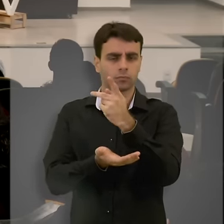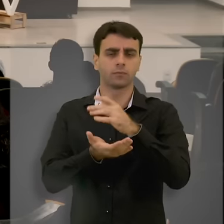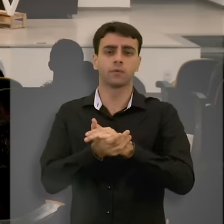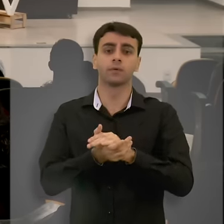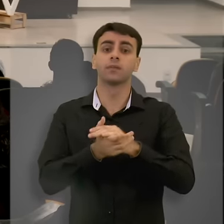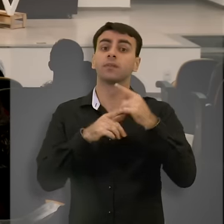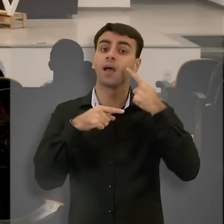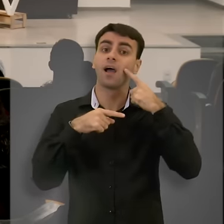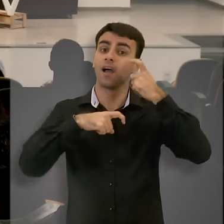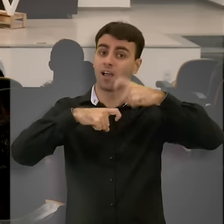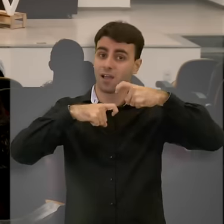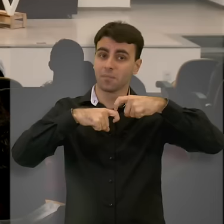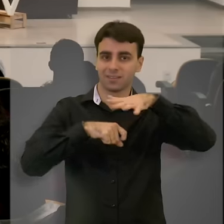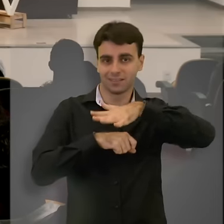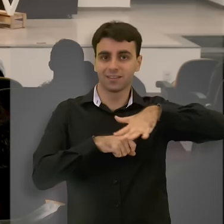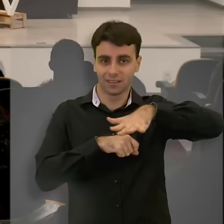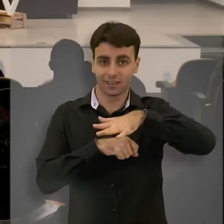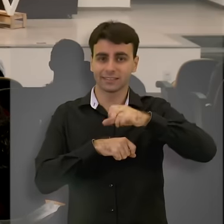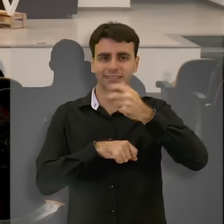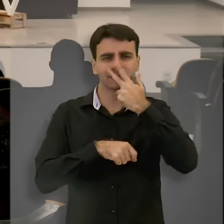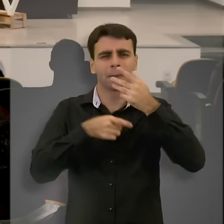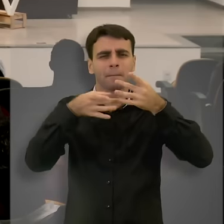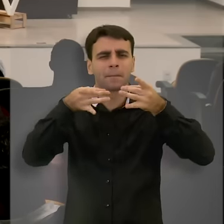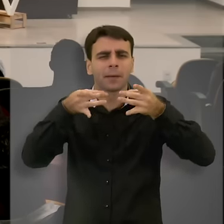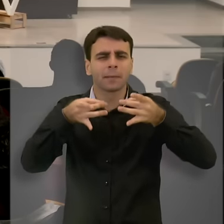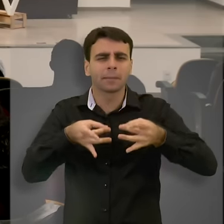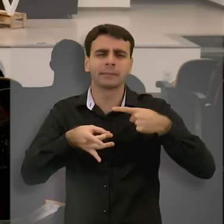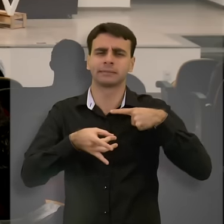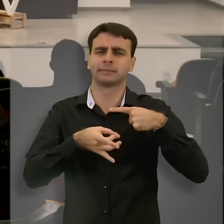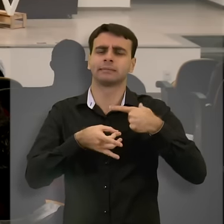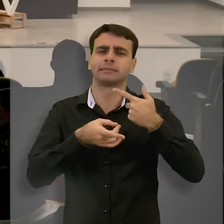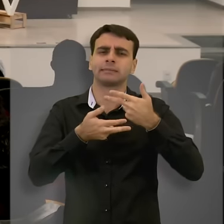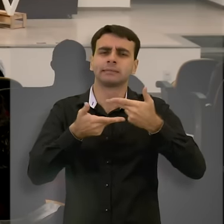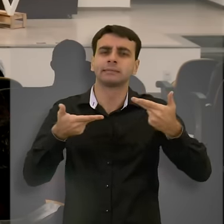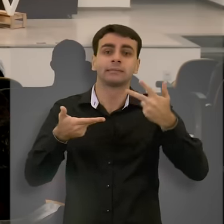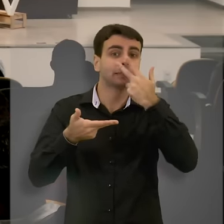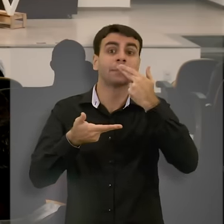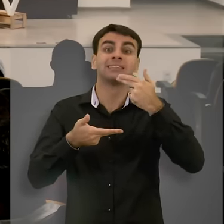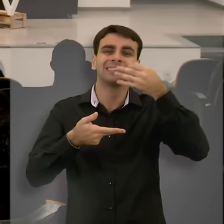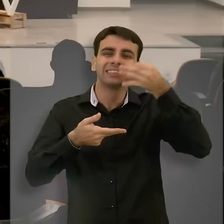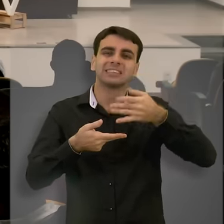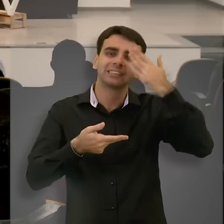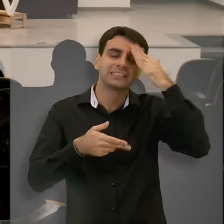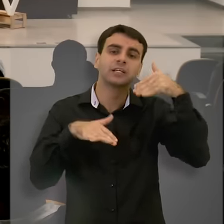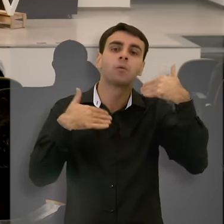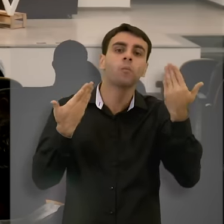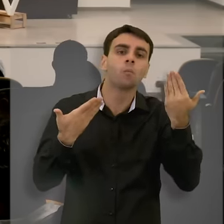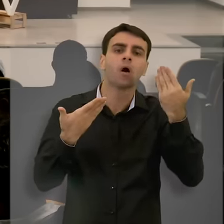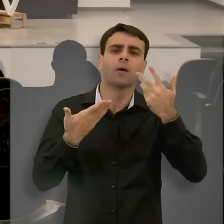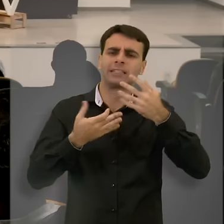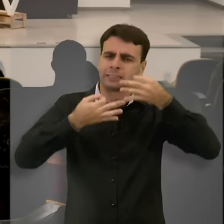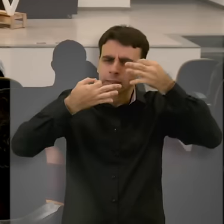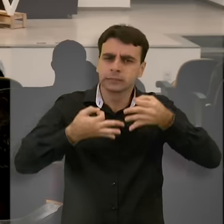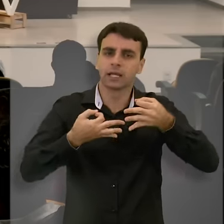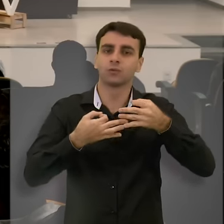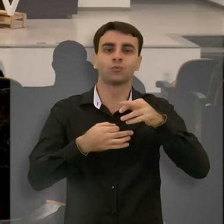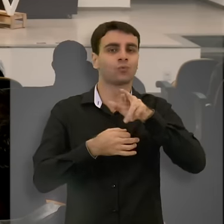A medicina, se você for ver com muito detalhe, gente, ela tem muito pouco certeza sobre a maior parte das coisas.